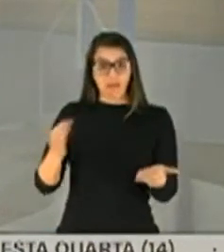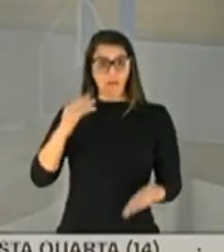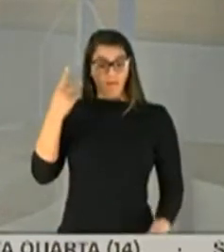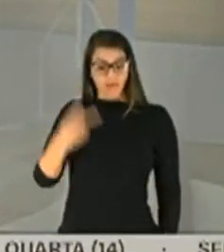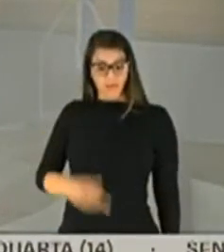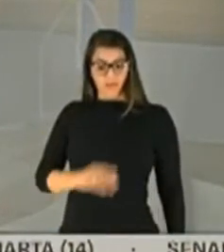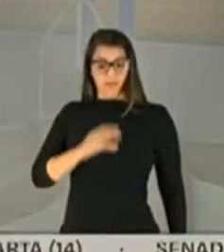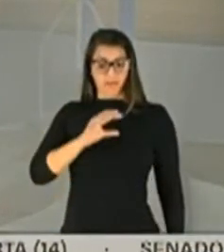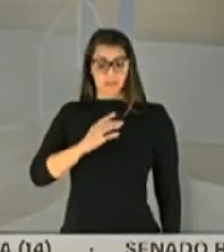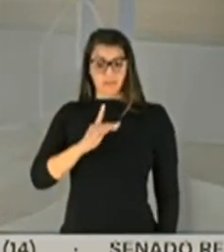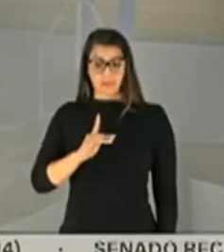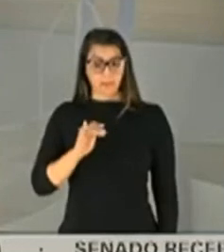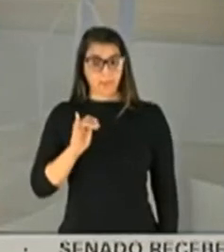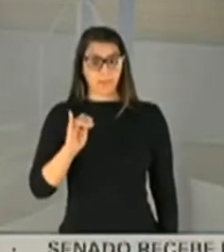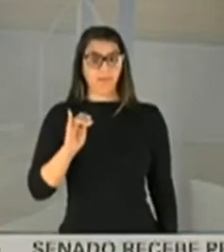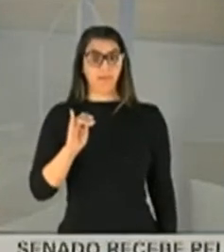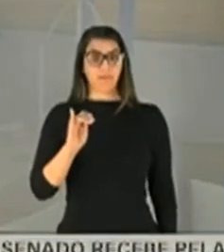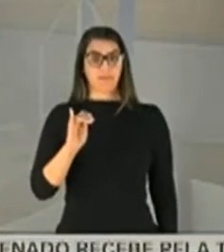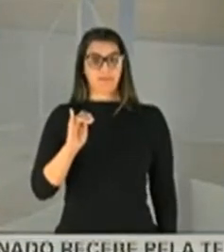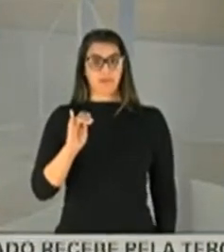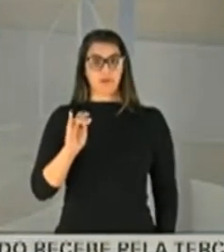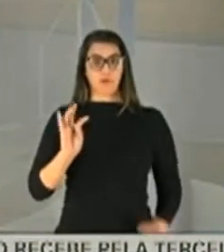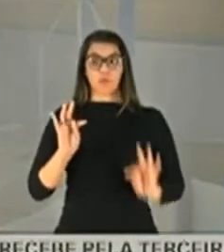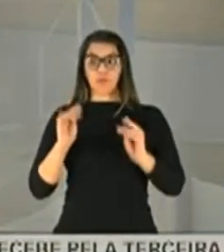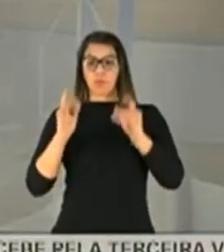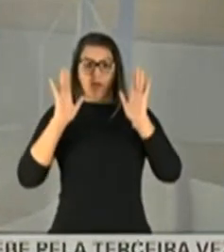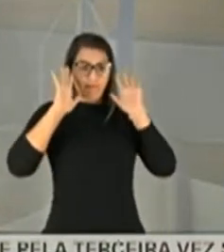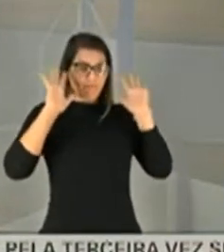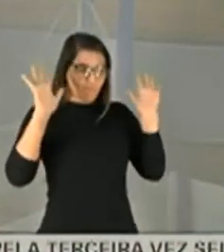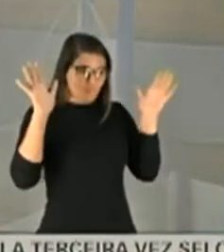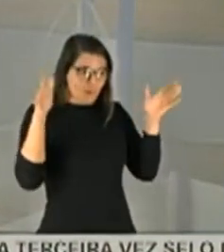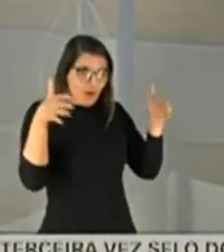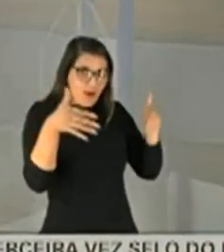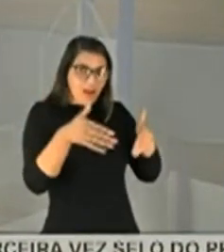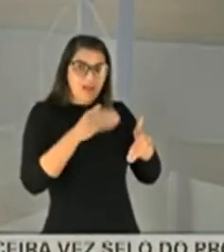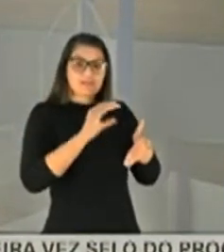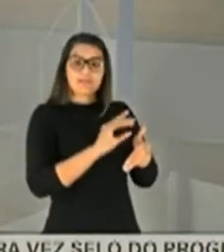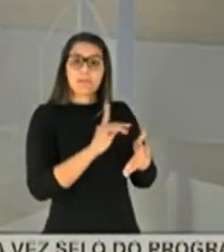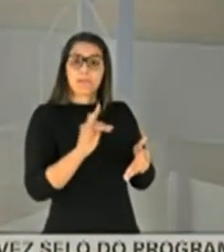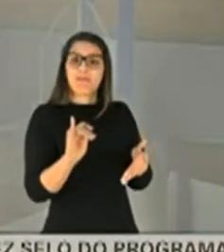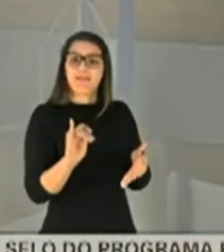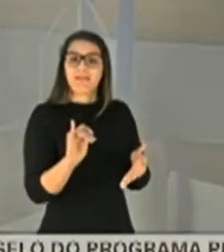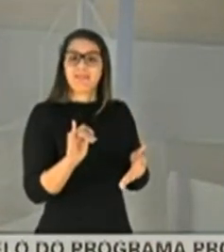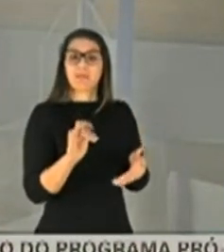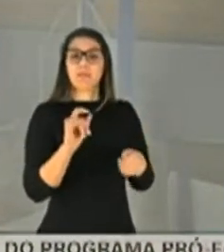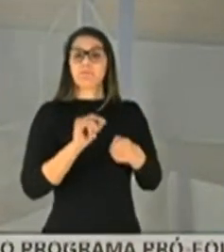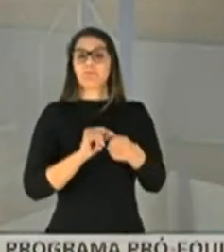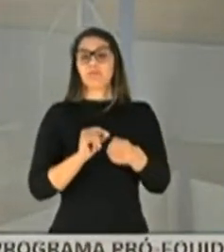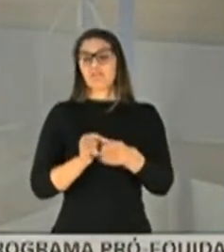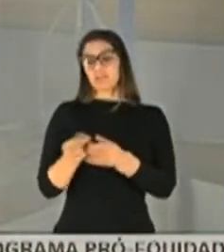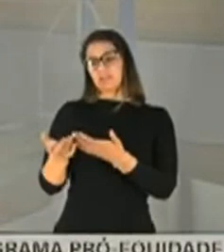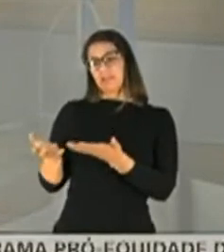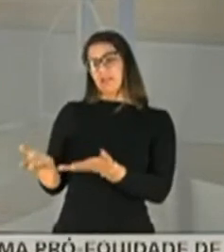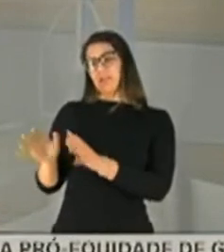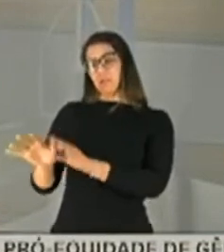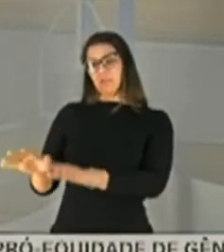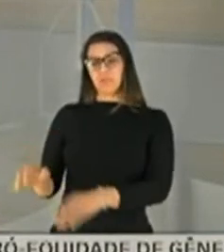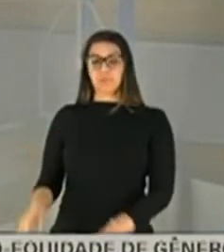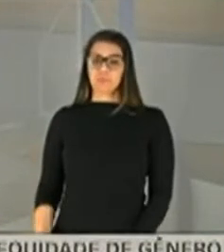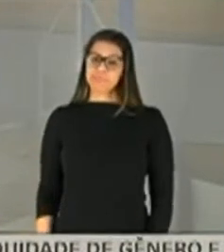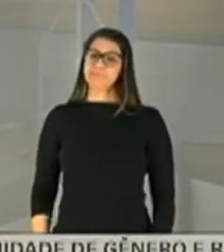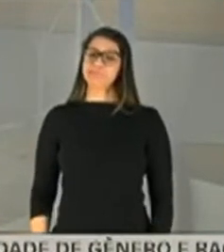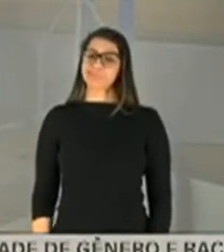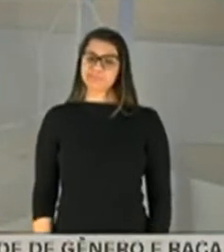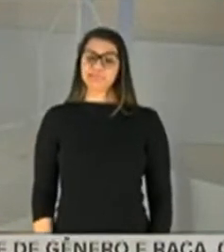onde as energias estão voltadas aqui para essa casa, para se fazer esse tipo de jogada